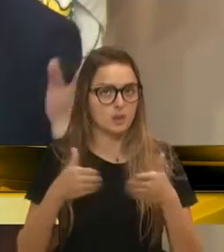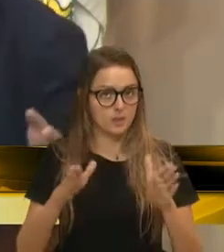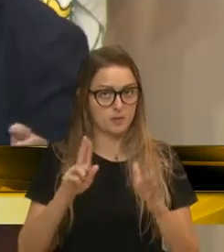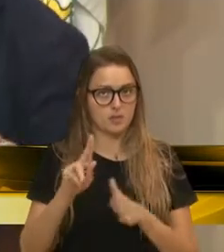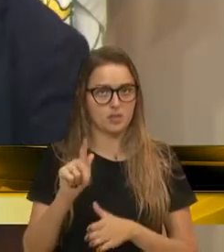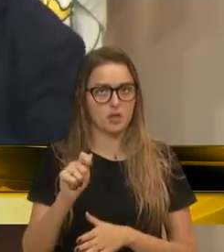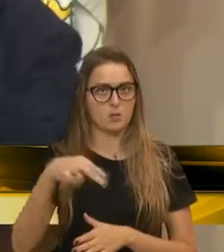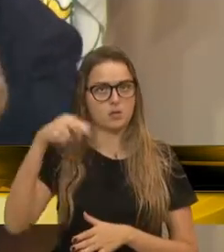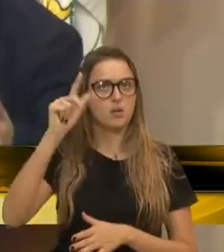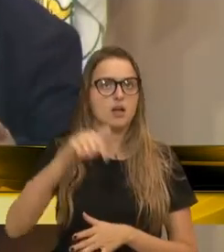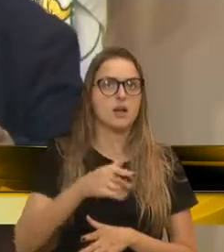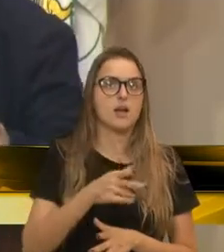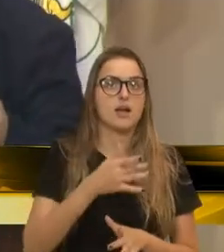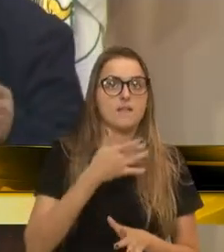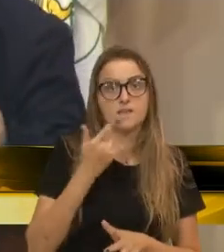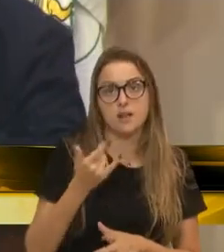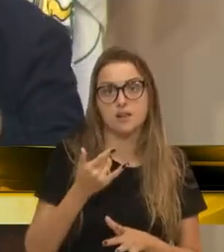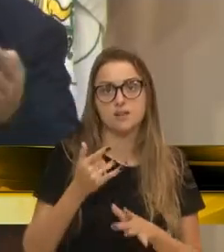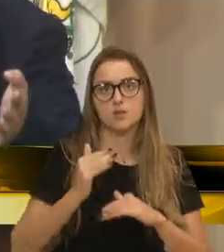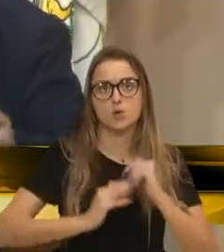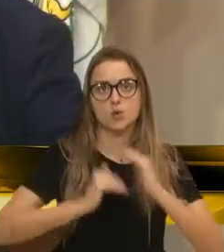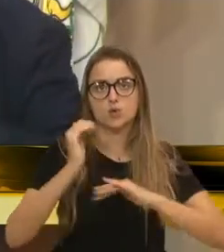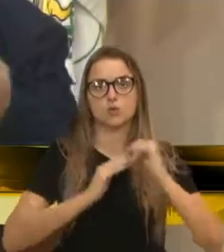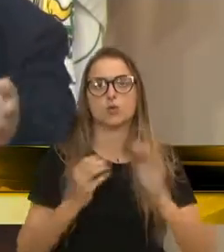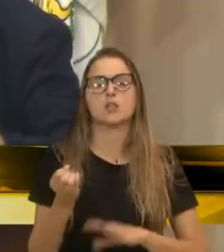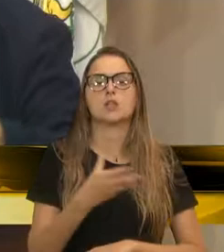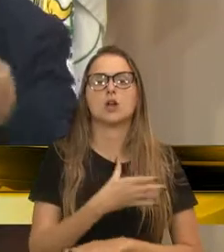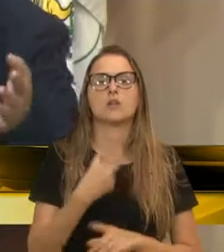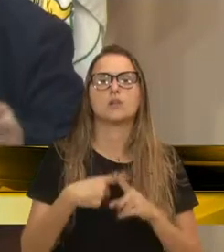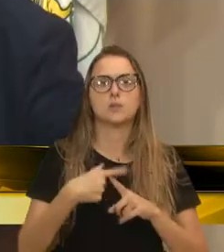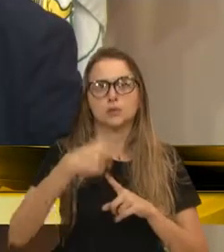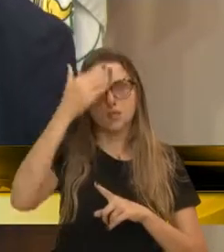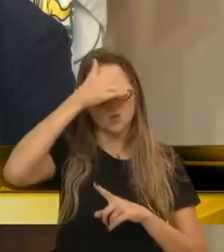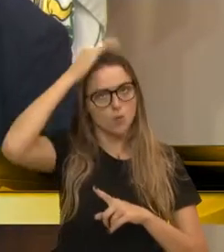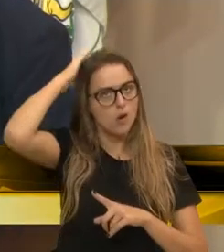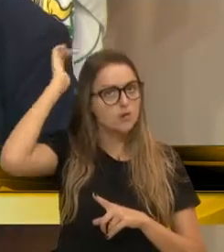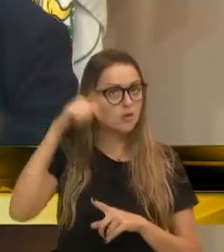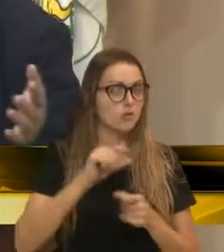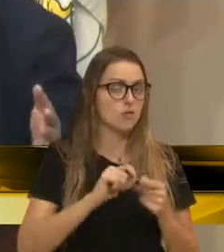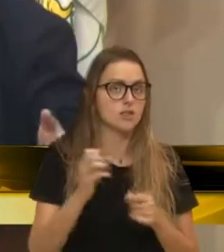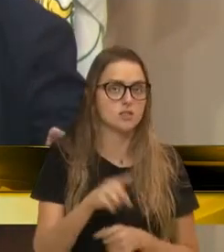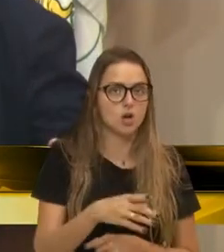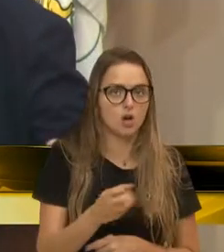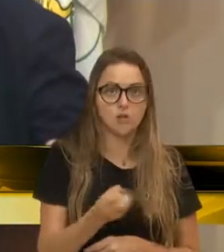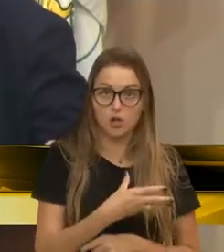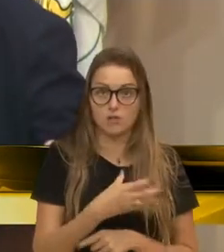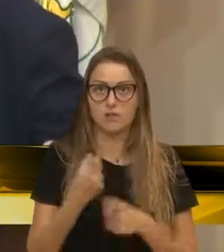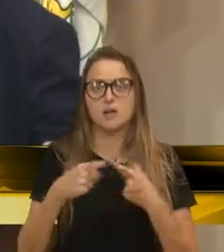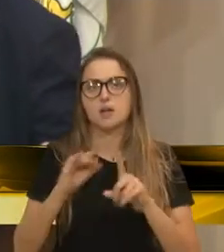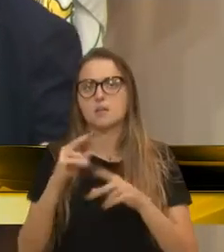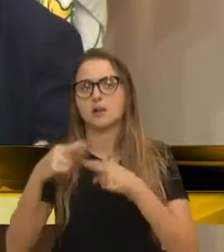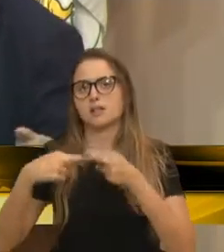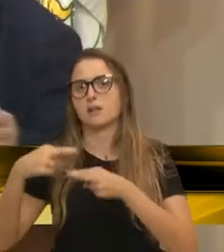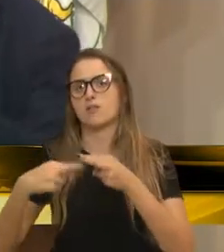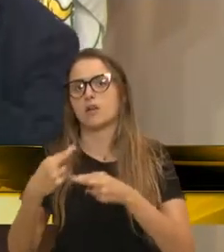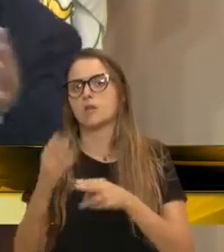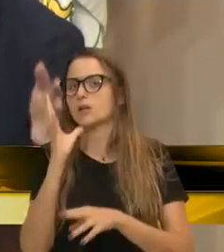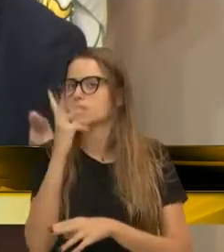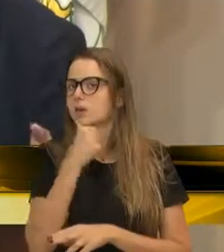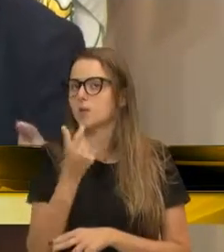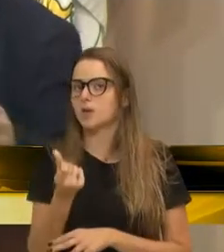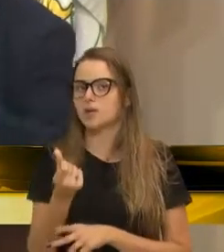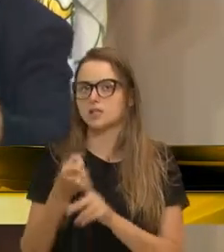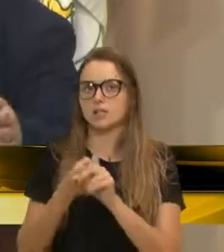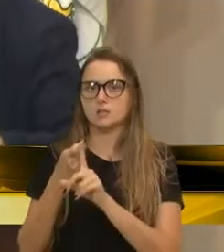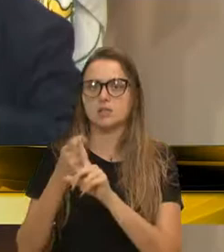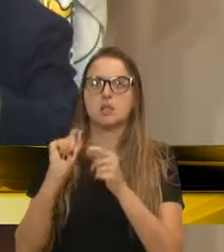fácil fazer, fazer uma nova, porque o prefeito Alceu fez, ficou nova. Não, uma reforma demora seis meses, ele dizia que para fazer uma caixa